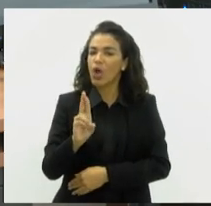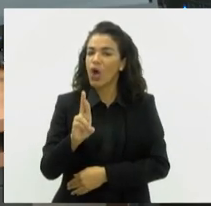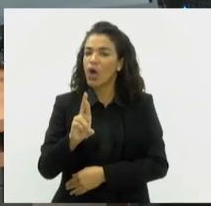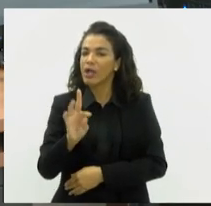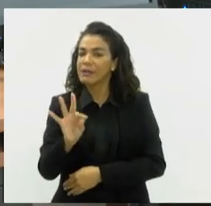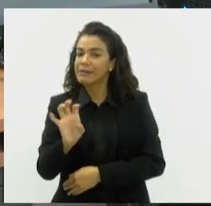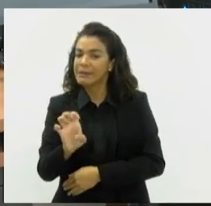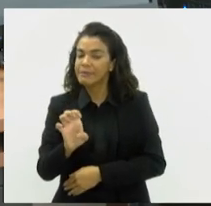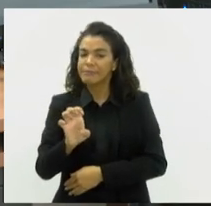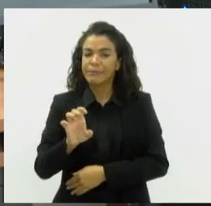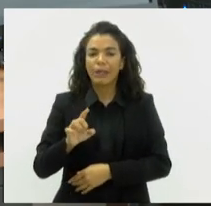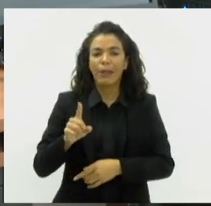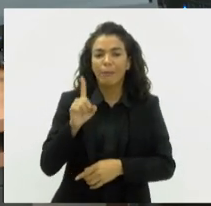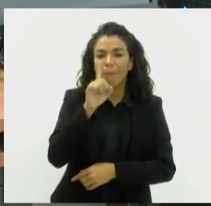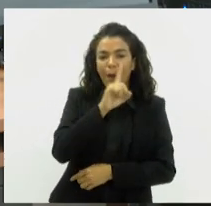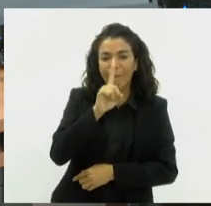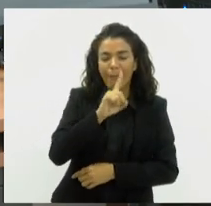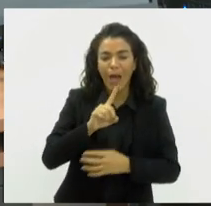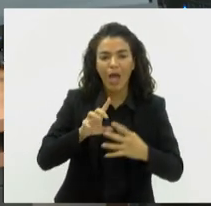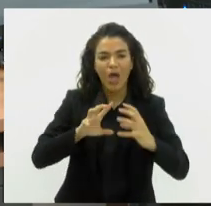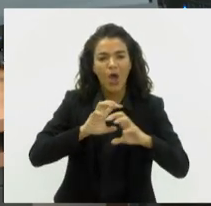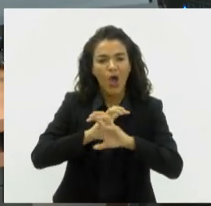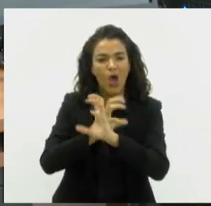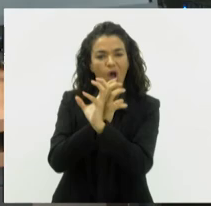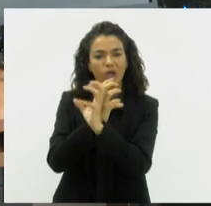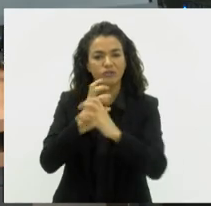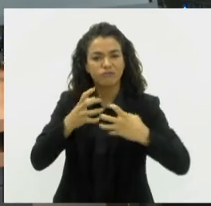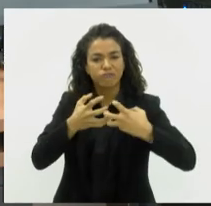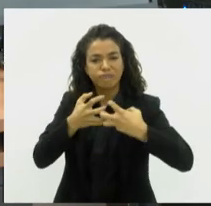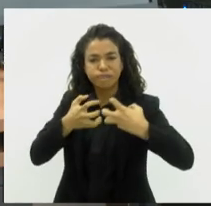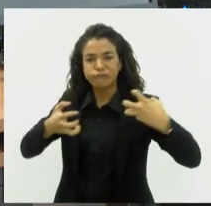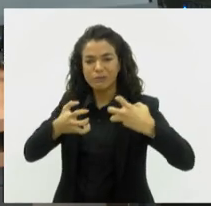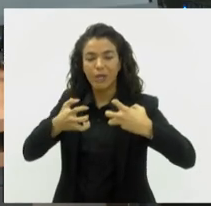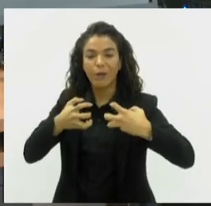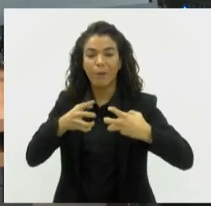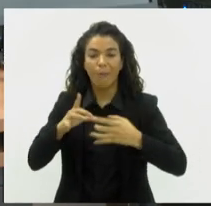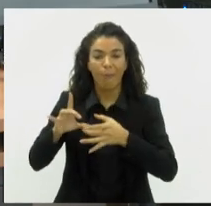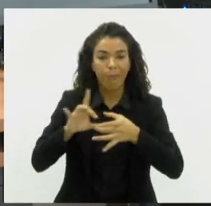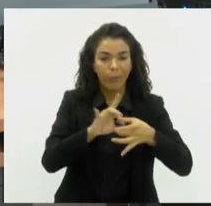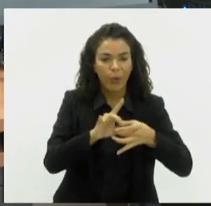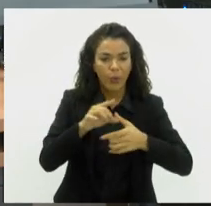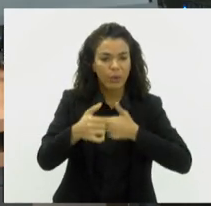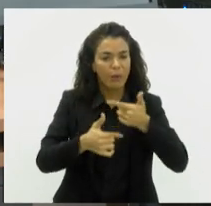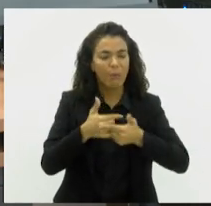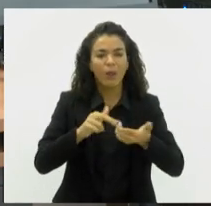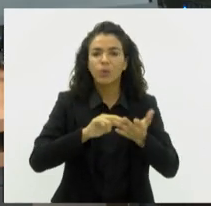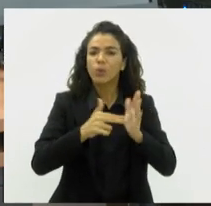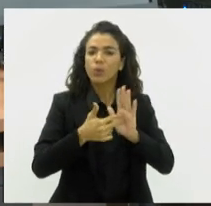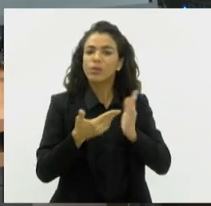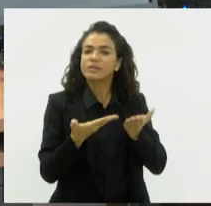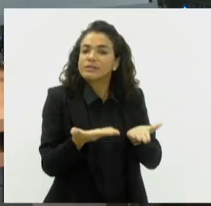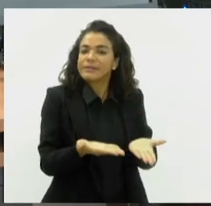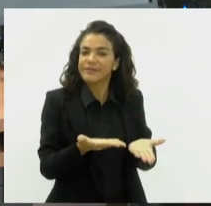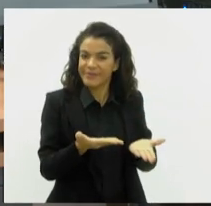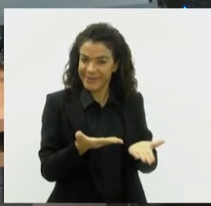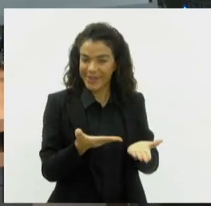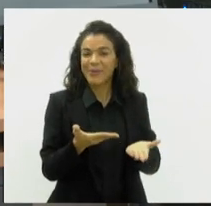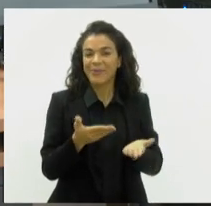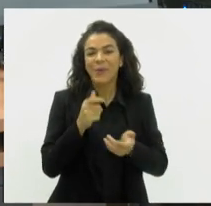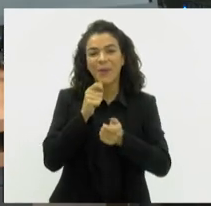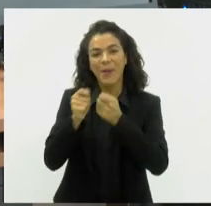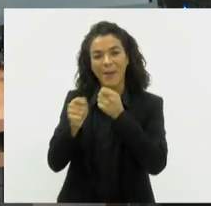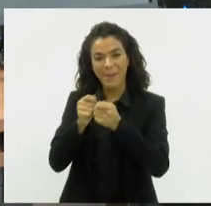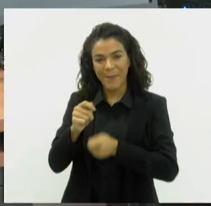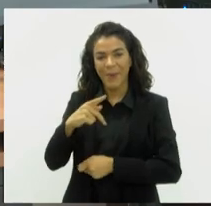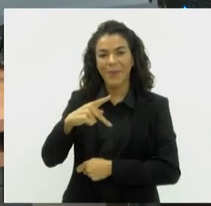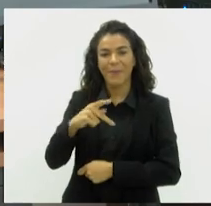significa distúrbios osteomusculares relacionados ao trabalho. Mas o que é exatamente isso? É o que o repórter